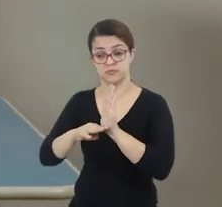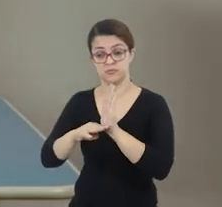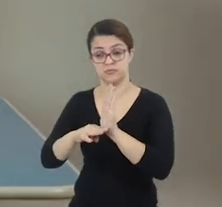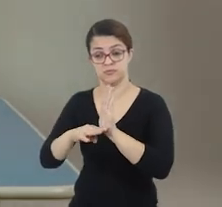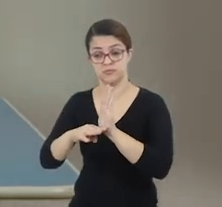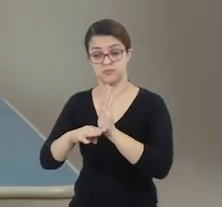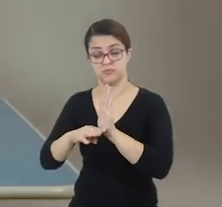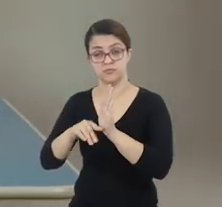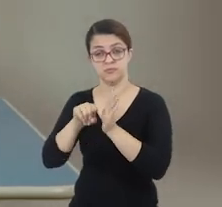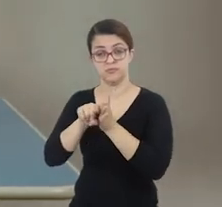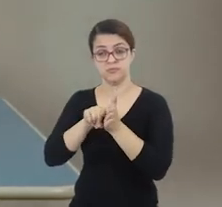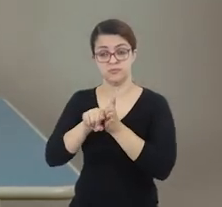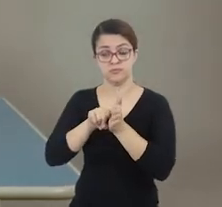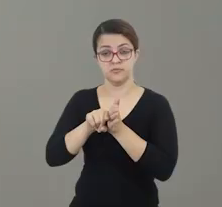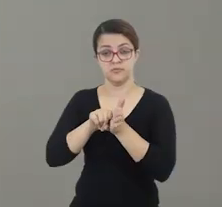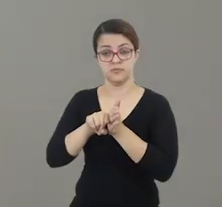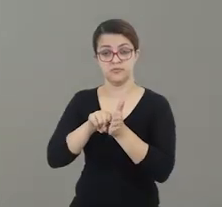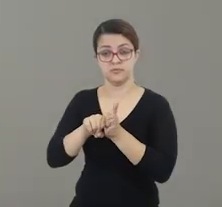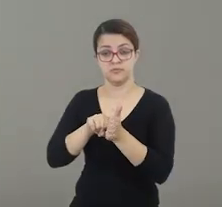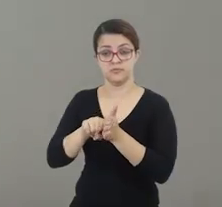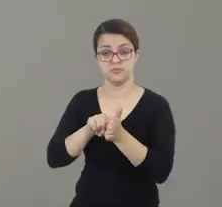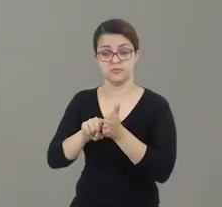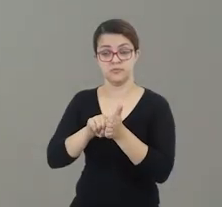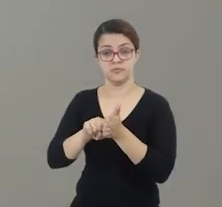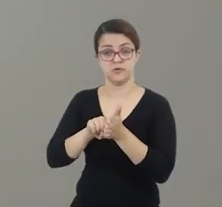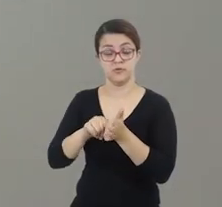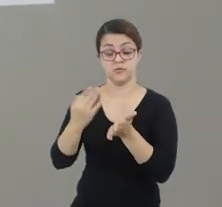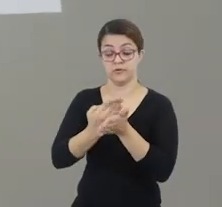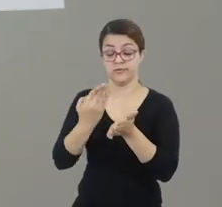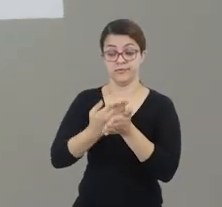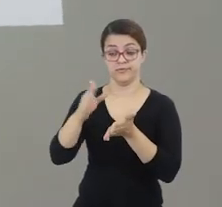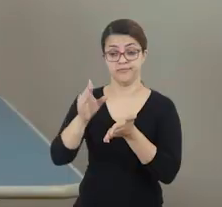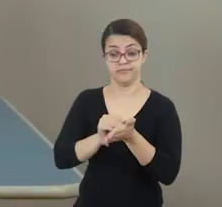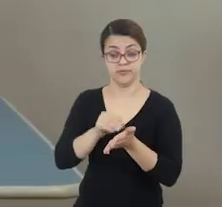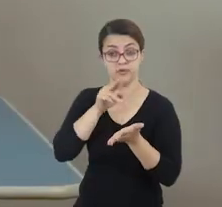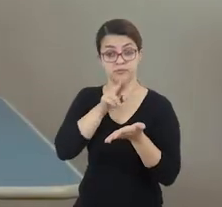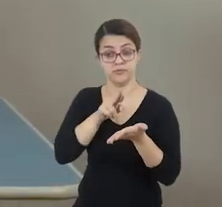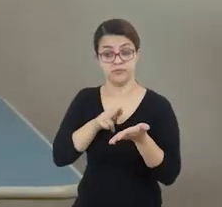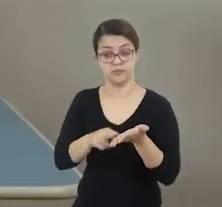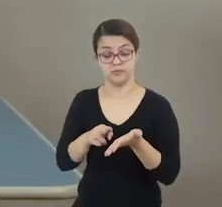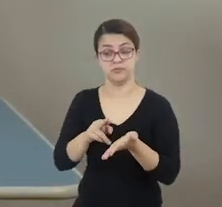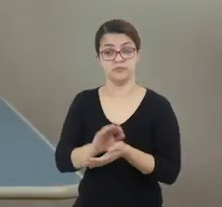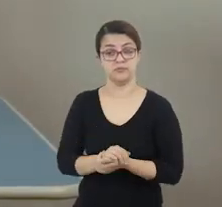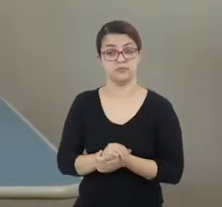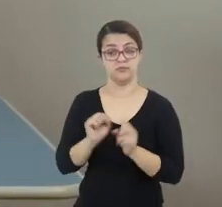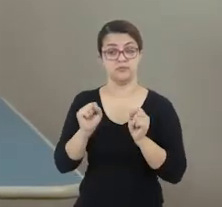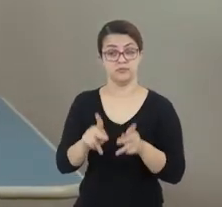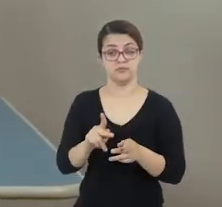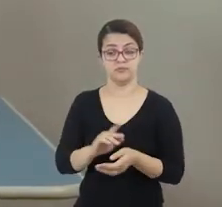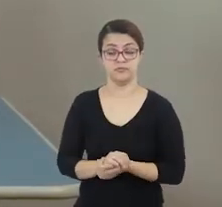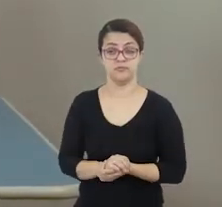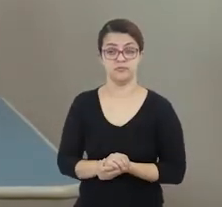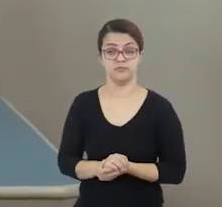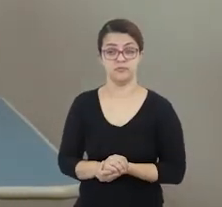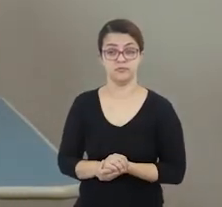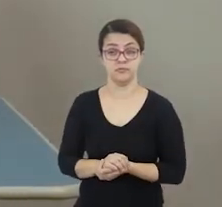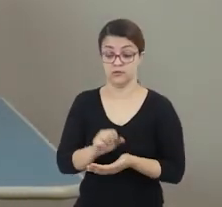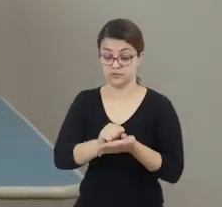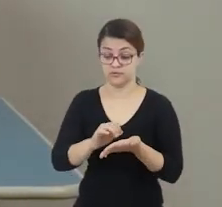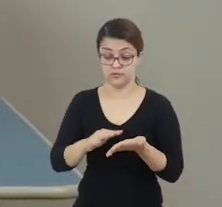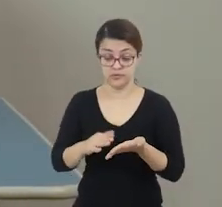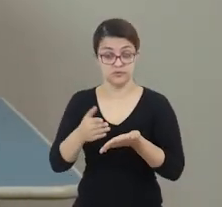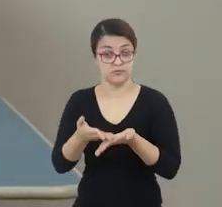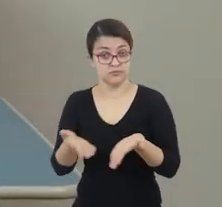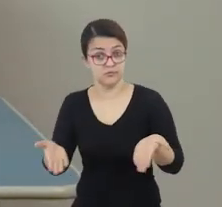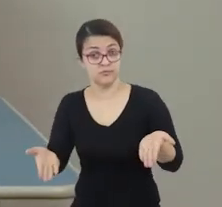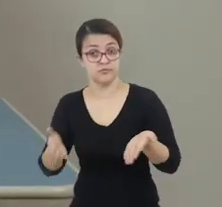baixo, para conseguir ter acesso a essa pesquisa aqui. Que vocês irão copiar no seu caderno e ir respondendo ela. Tudo